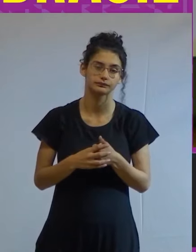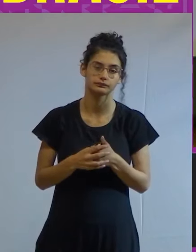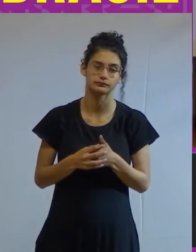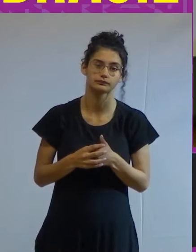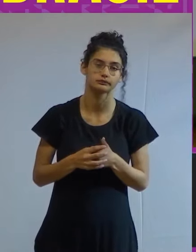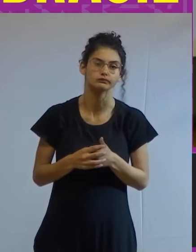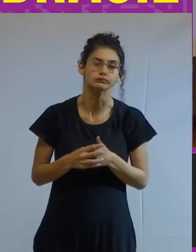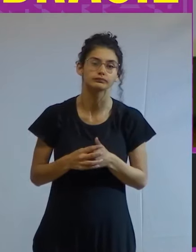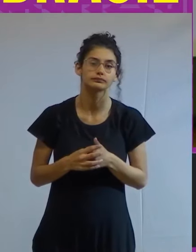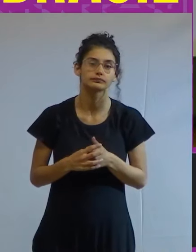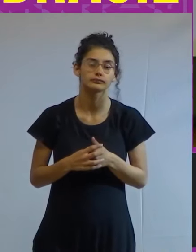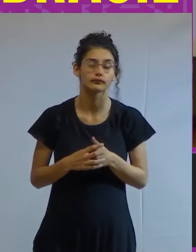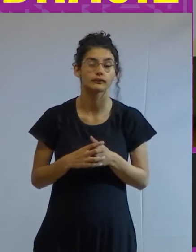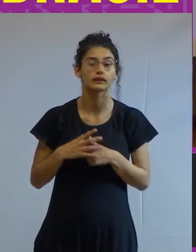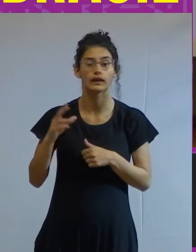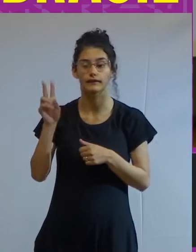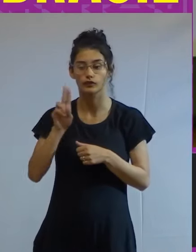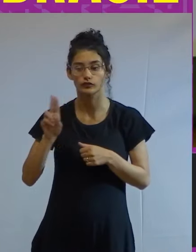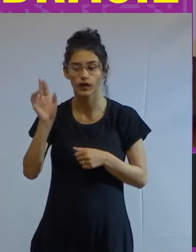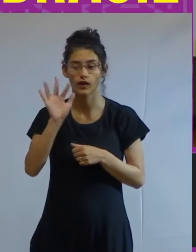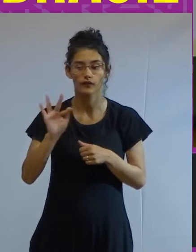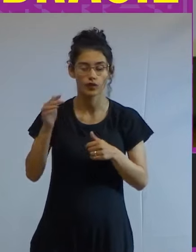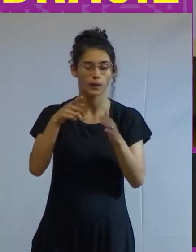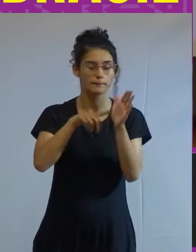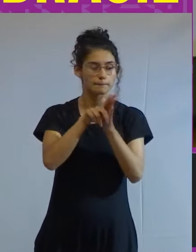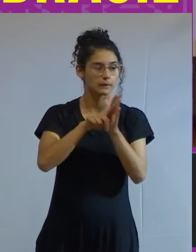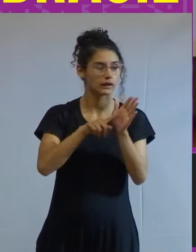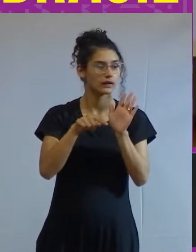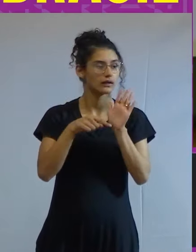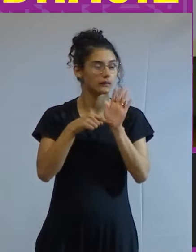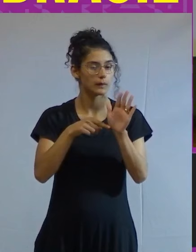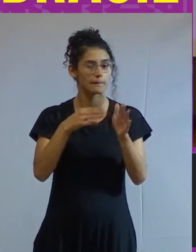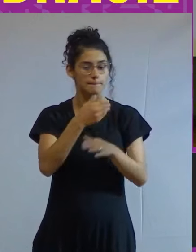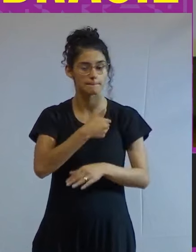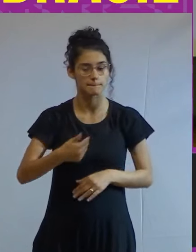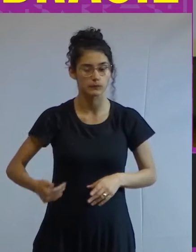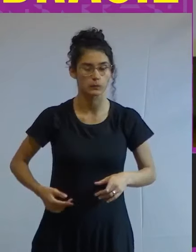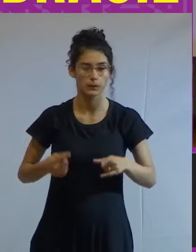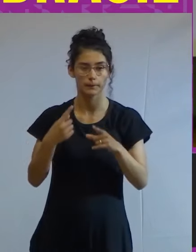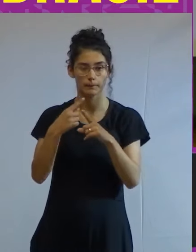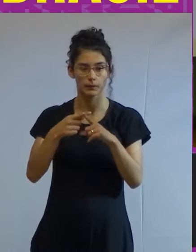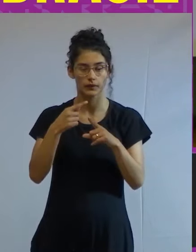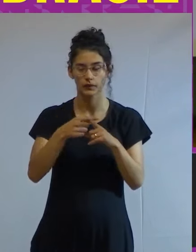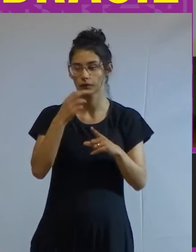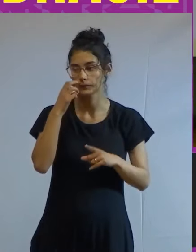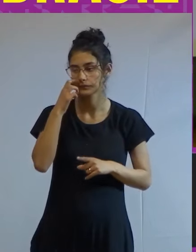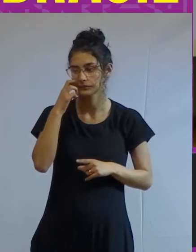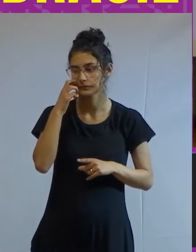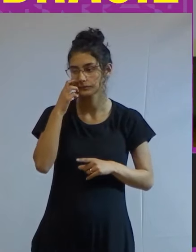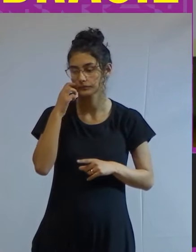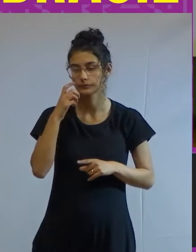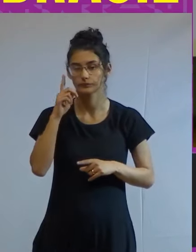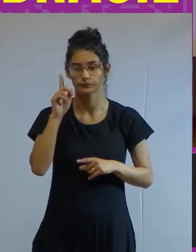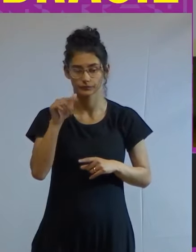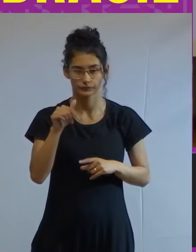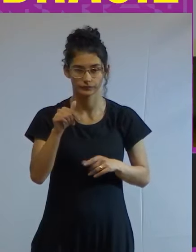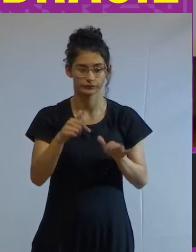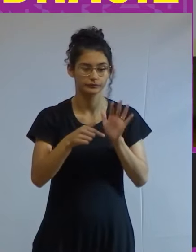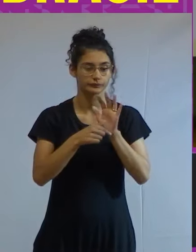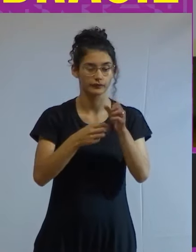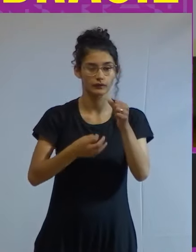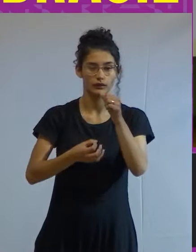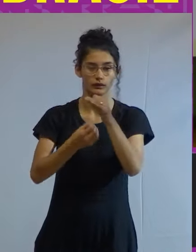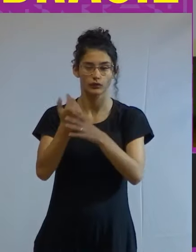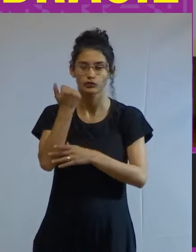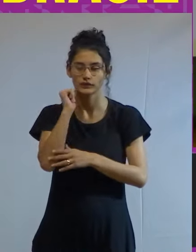universidade sem pesquisa e universidade pública porque é isso que é a produção